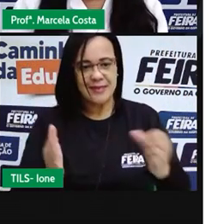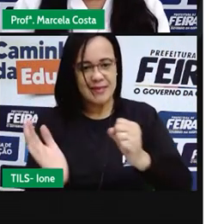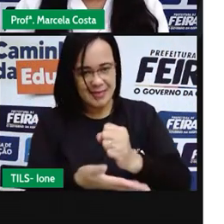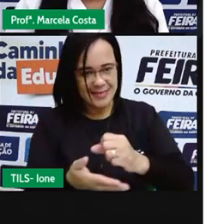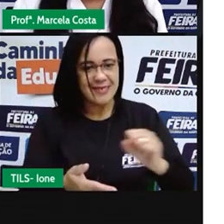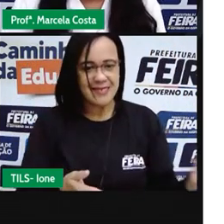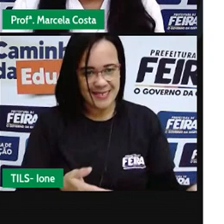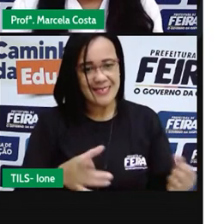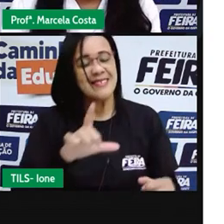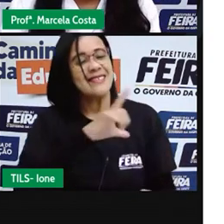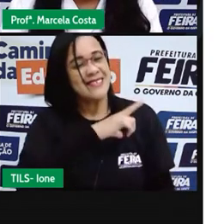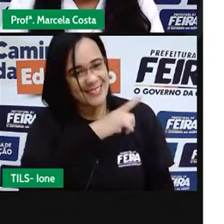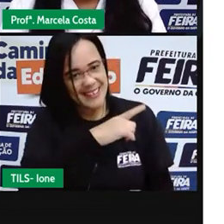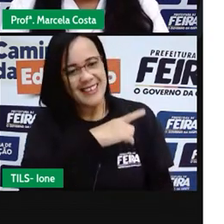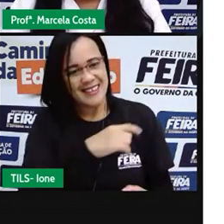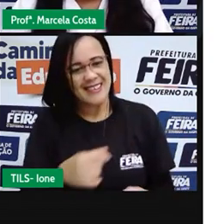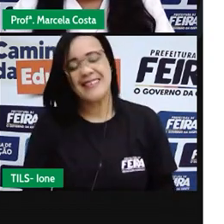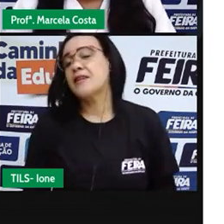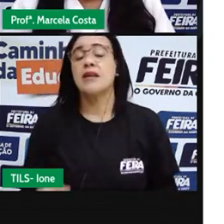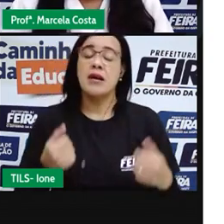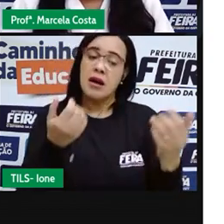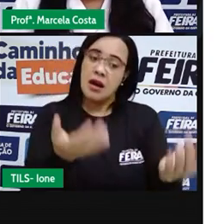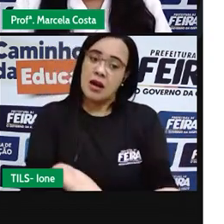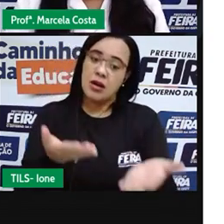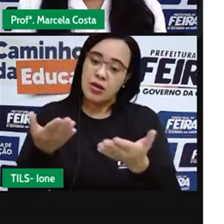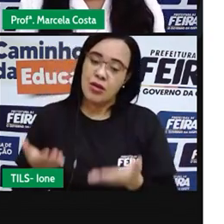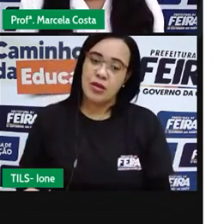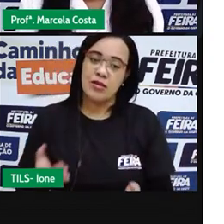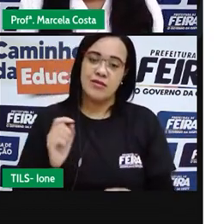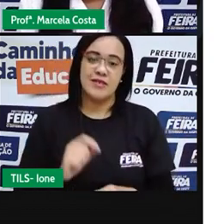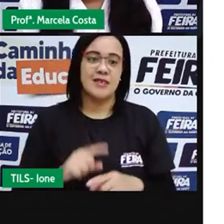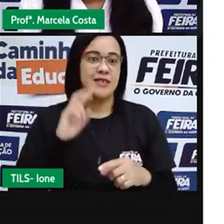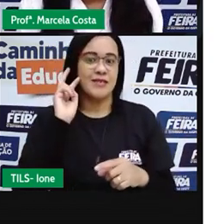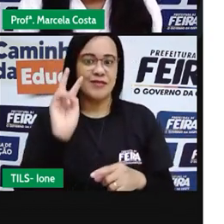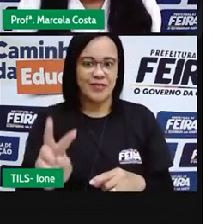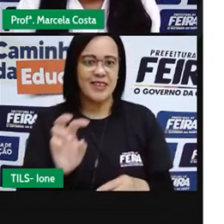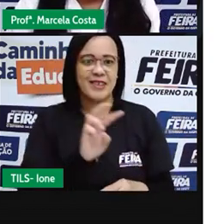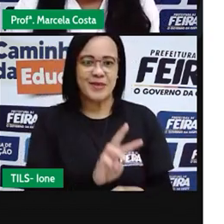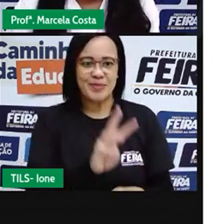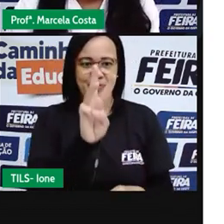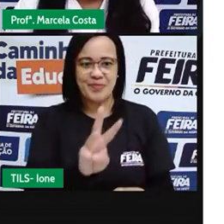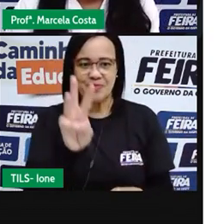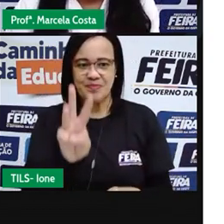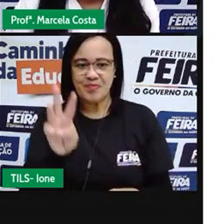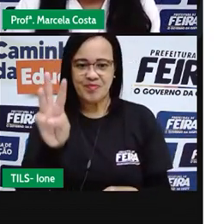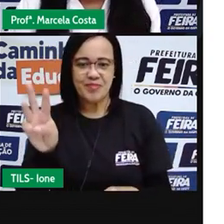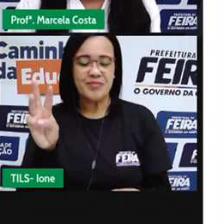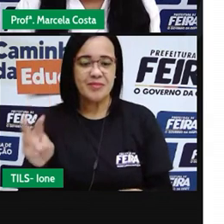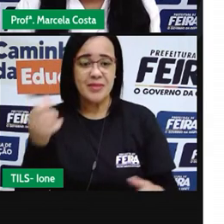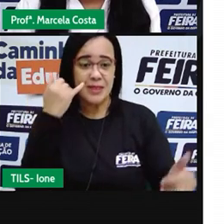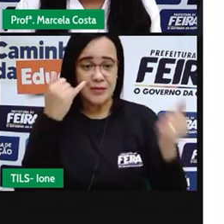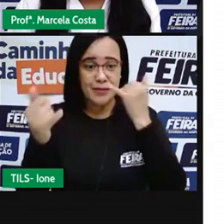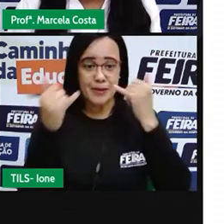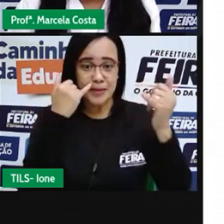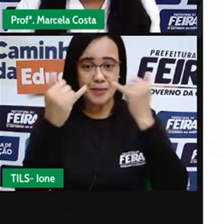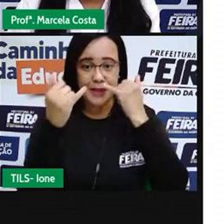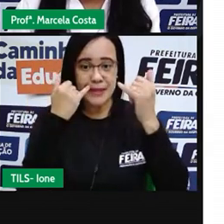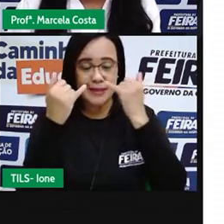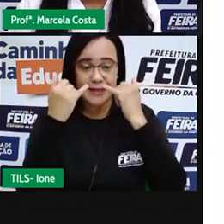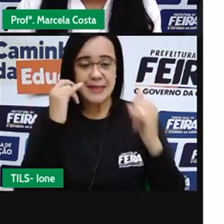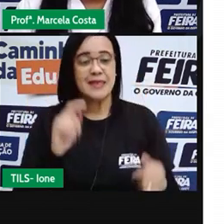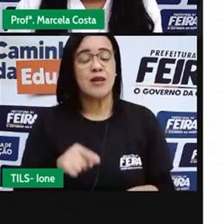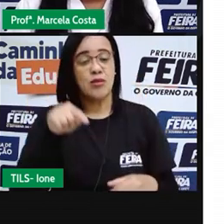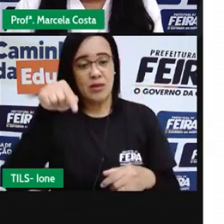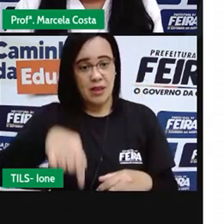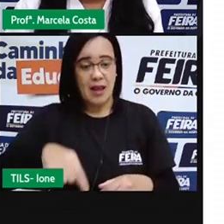Agora eu quero te convidar a acessar o site do Sistema de Informações do Patrimônio Histórico